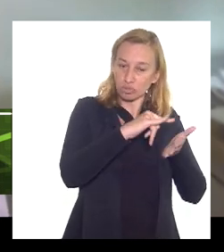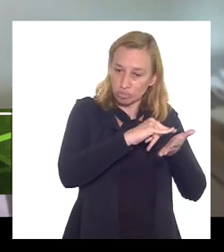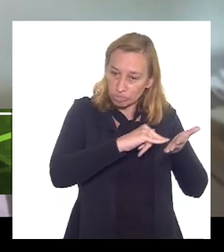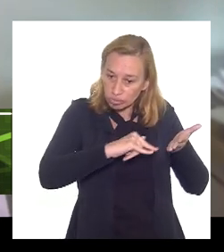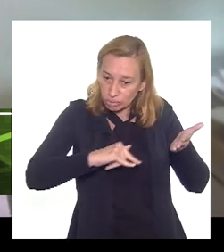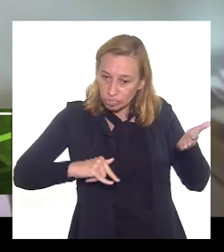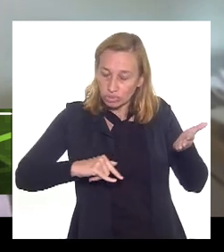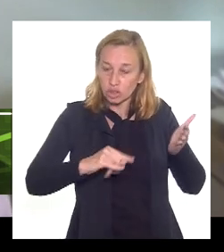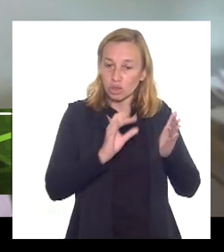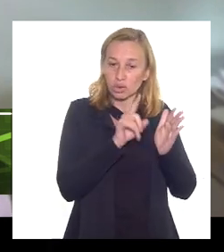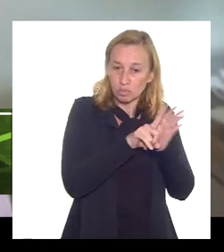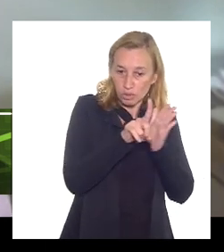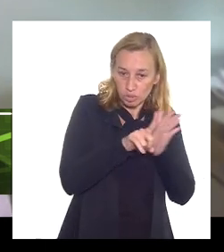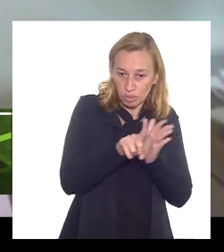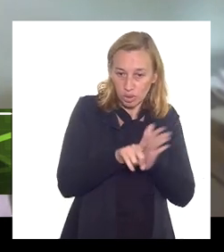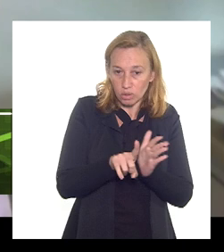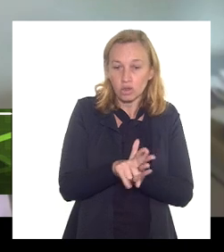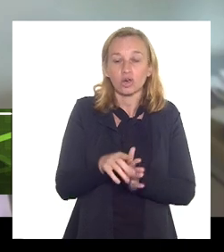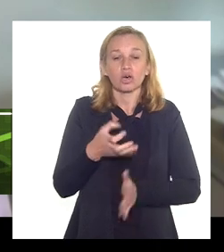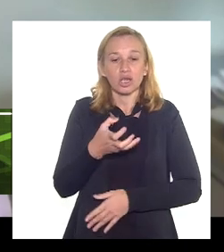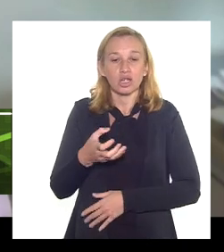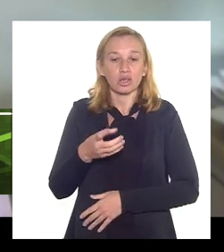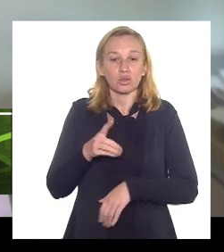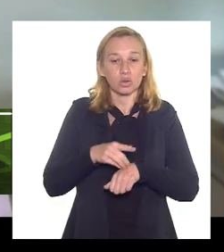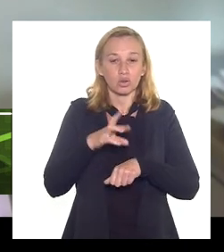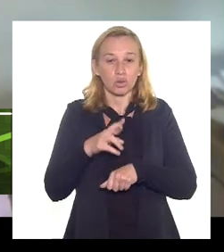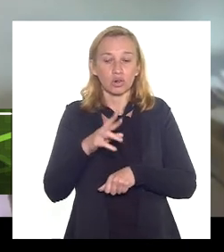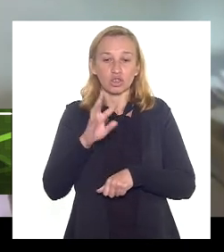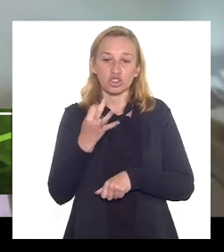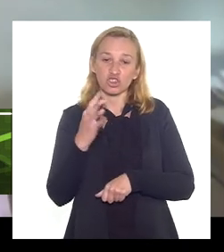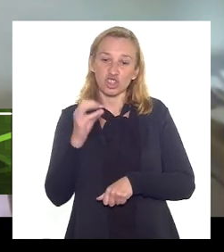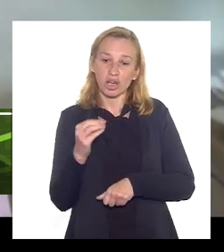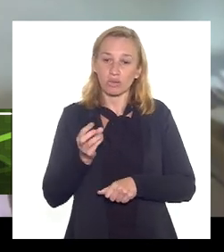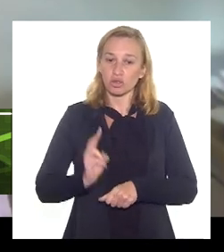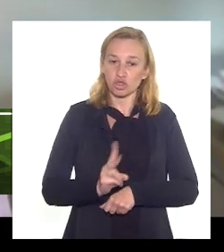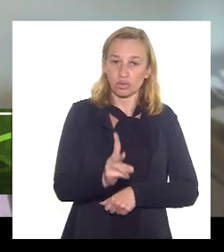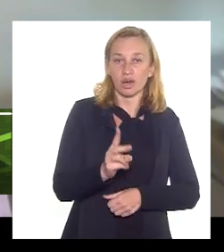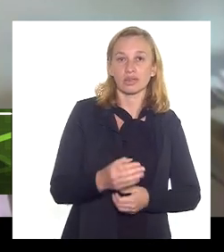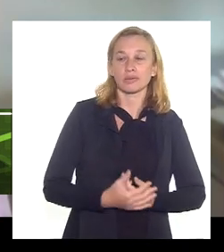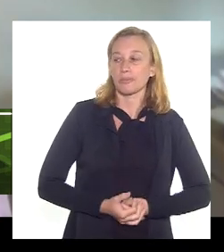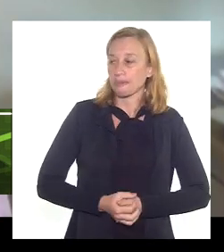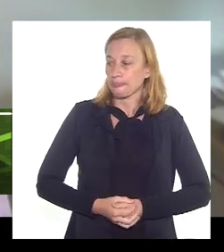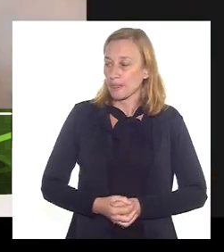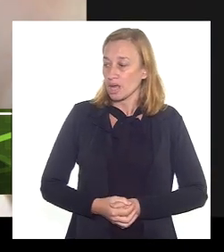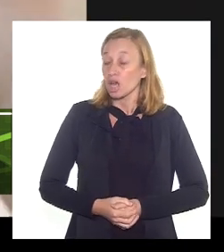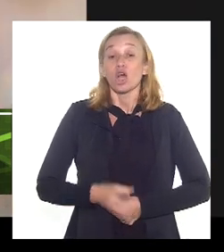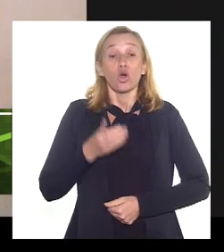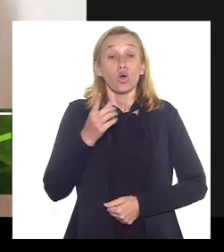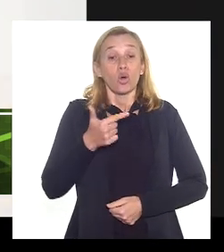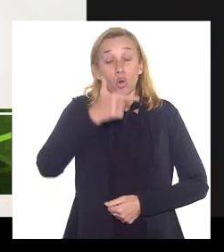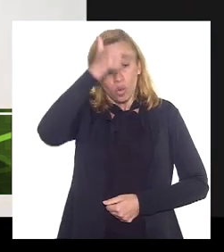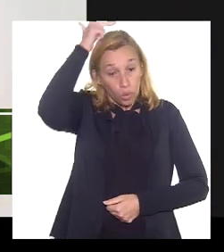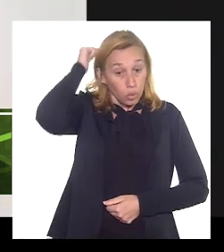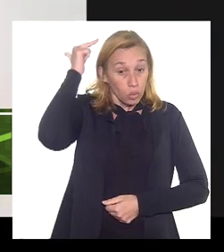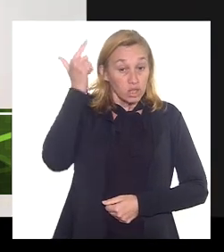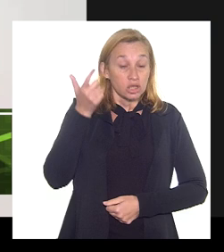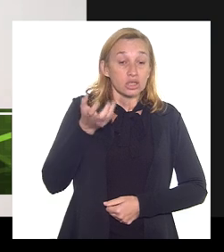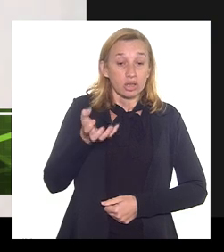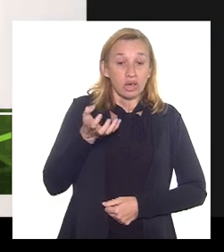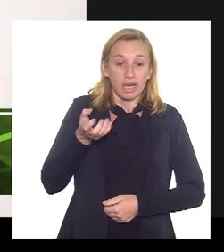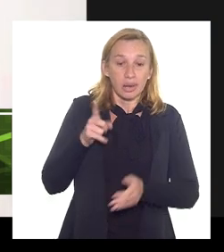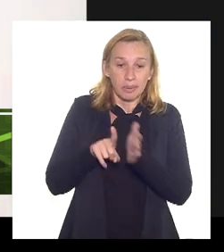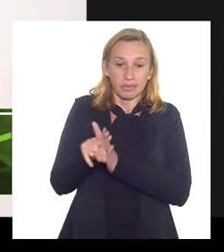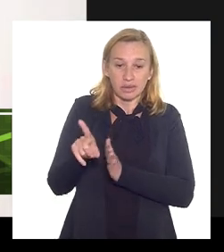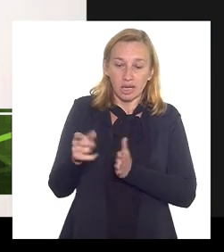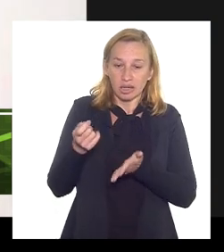eu queria que o doutor Thiago continuasse por favor o Luiz eu também tenho um questionamento gostaria